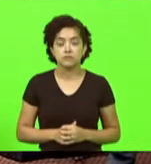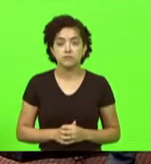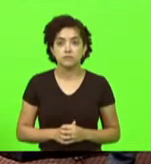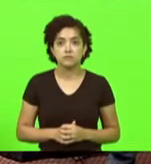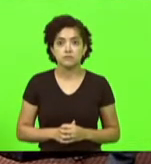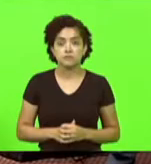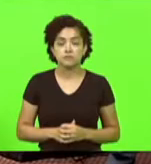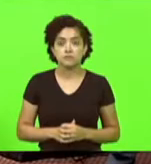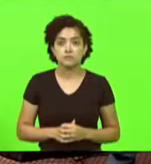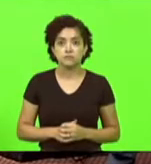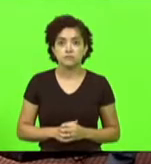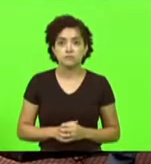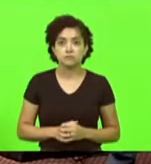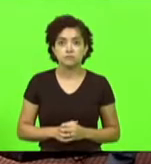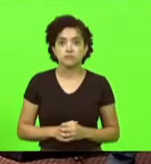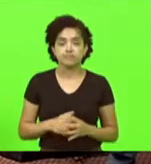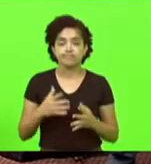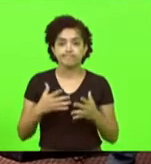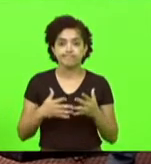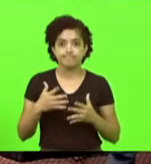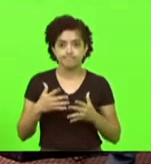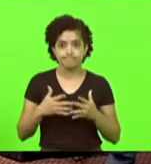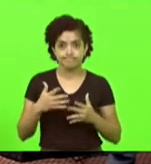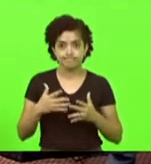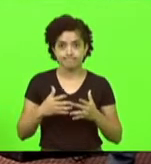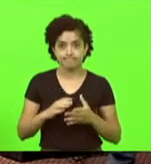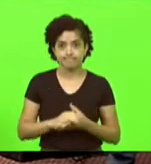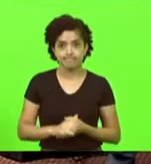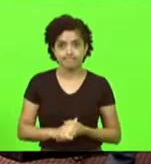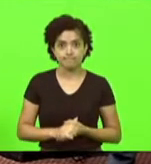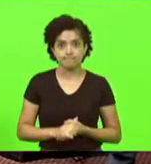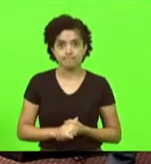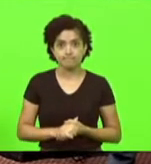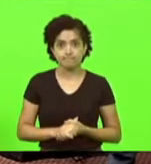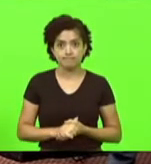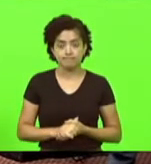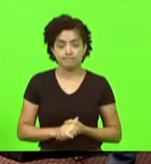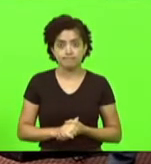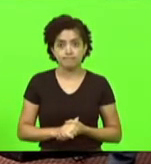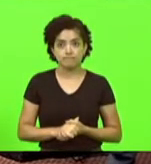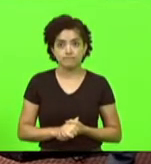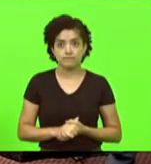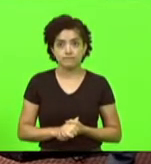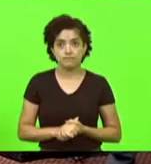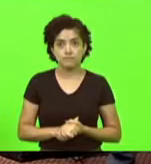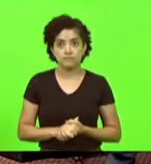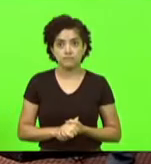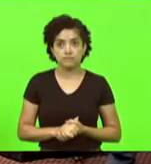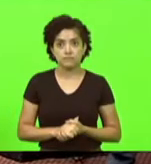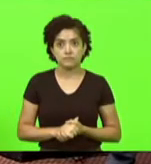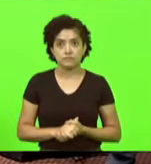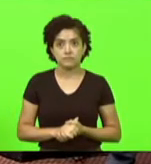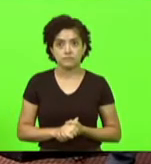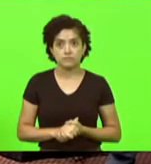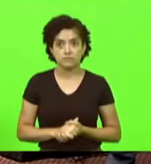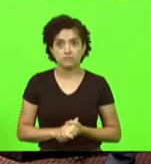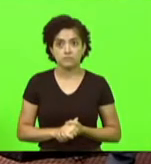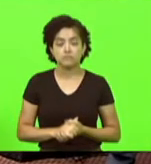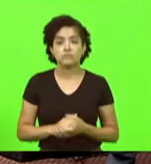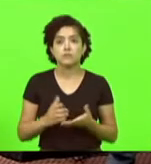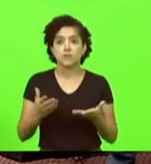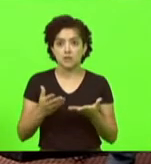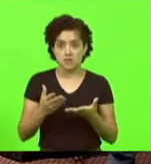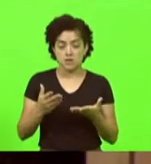registrar que eu gostaria de que em novas oportunidades, quando nós pudéssemos compor